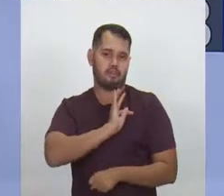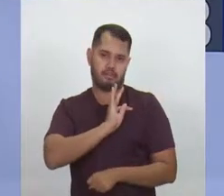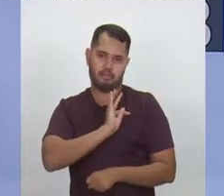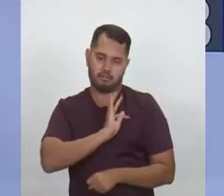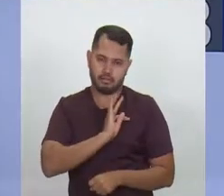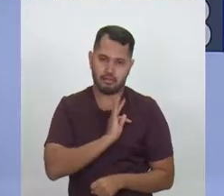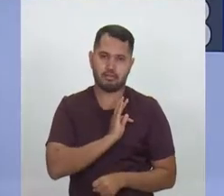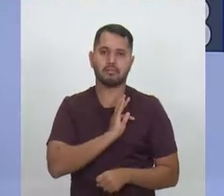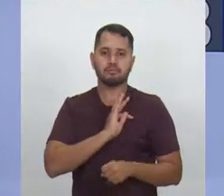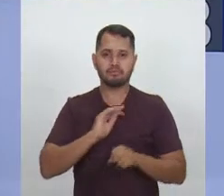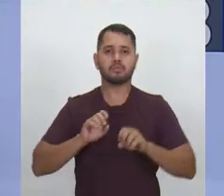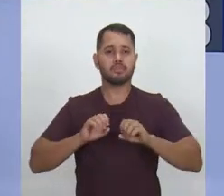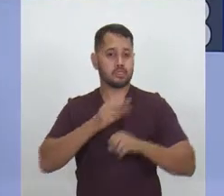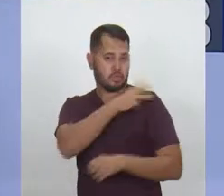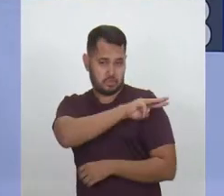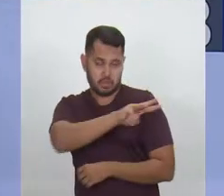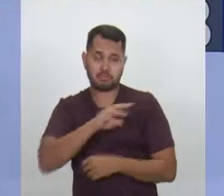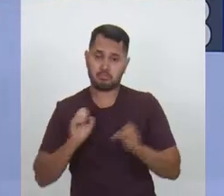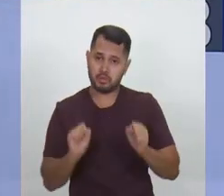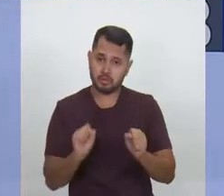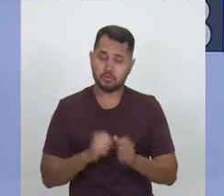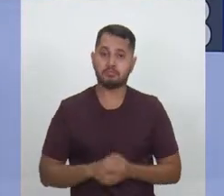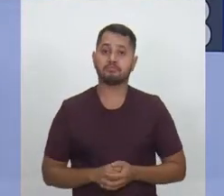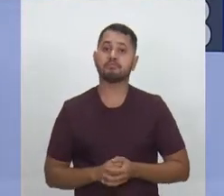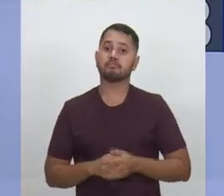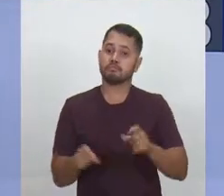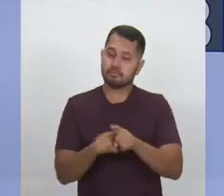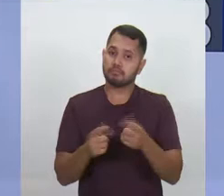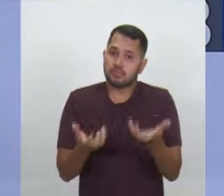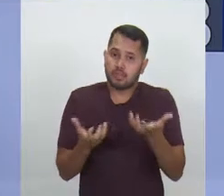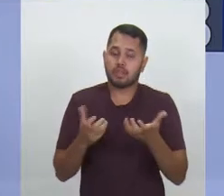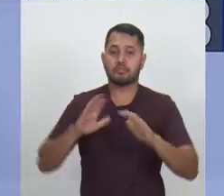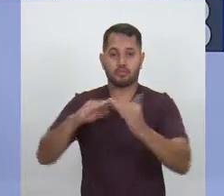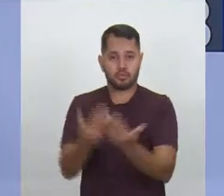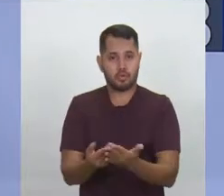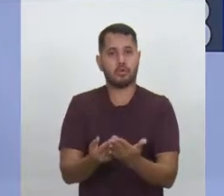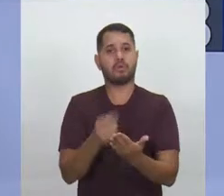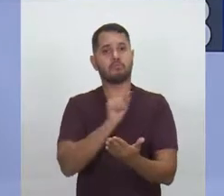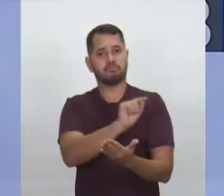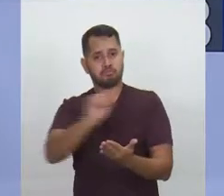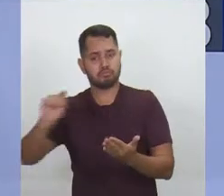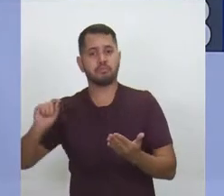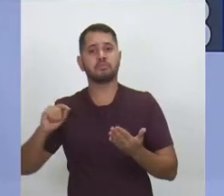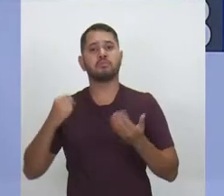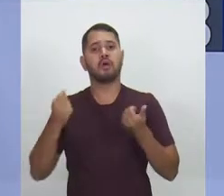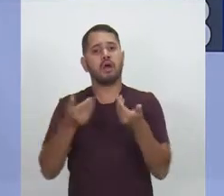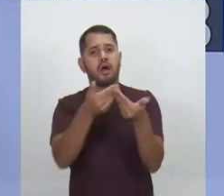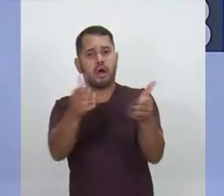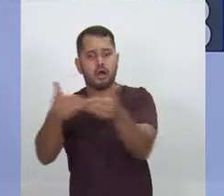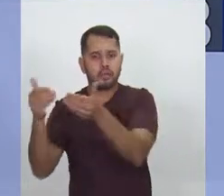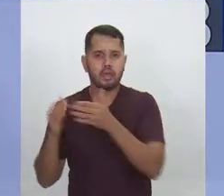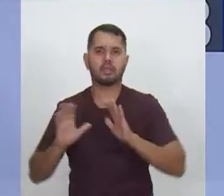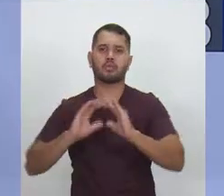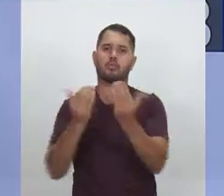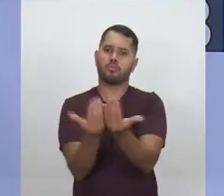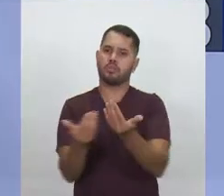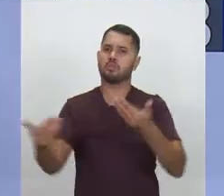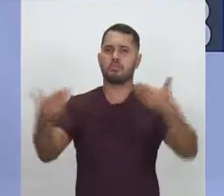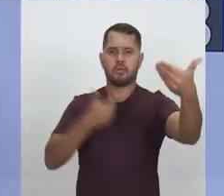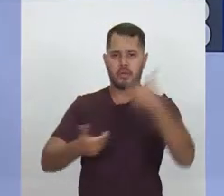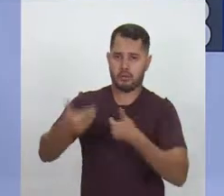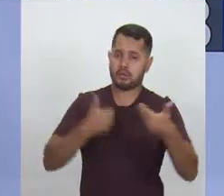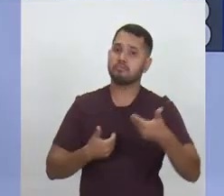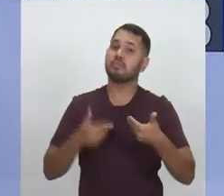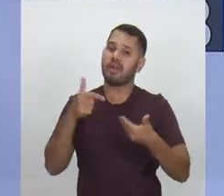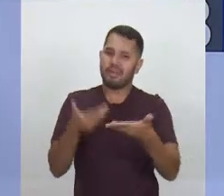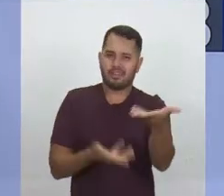de ensino médio. Nós queremos também fazer com que as nossas escolas estejam abertas para a comunidade. Eu acho que